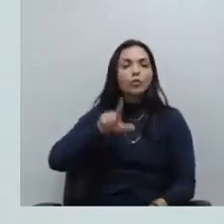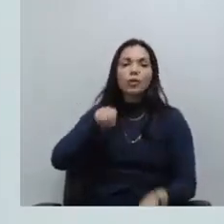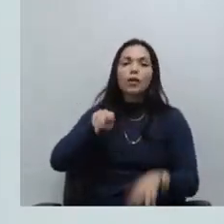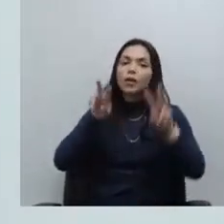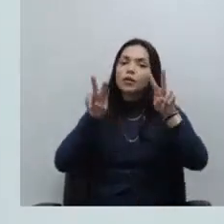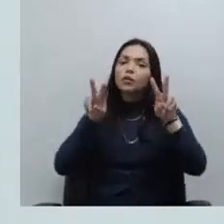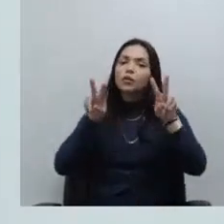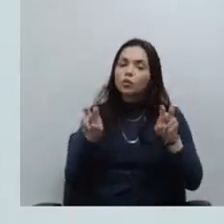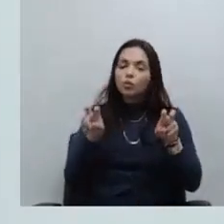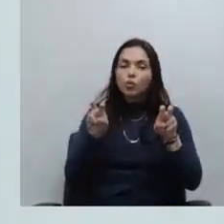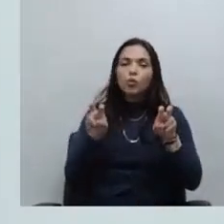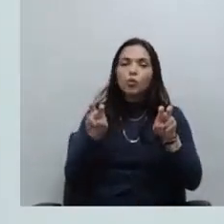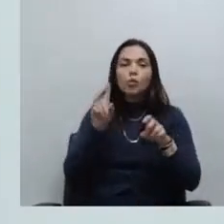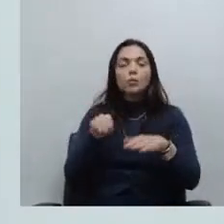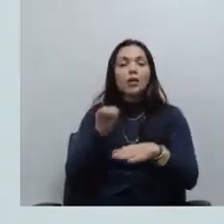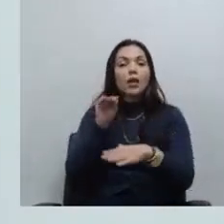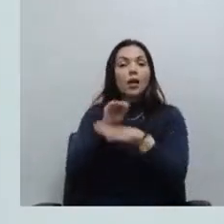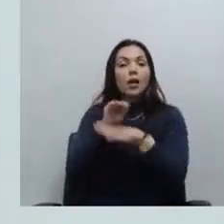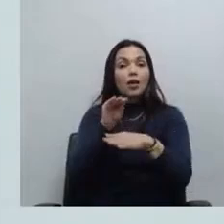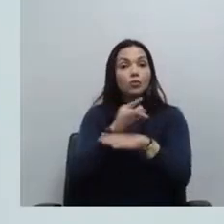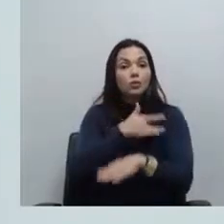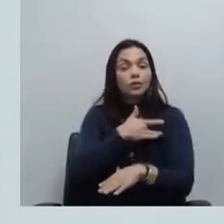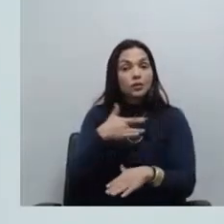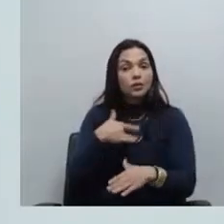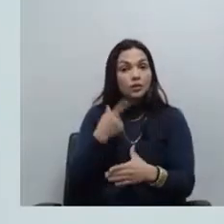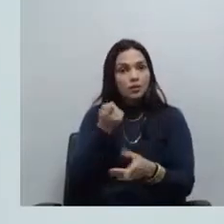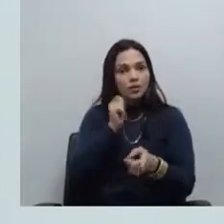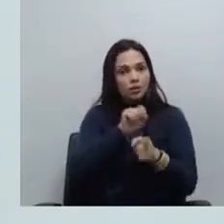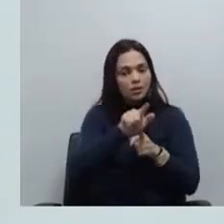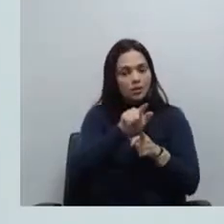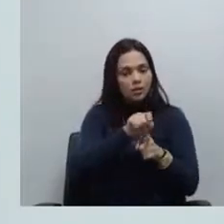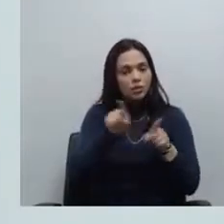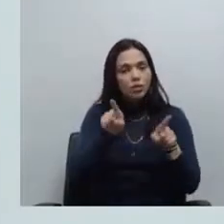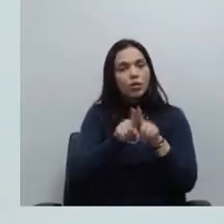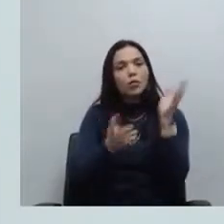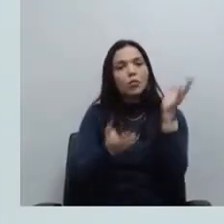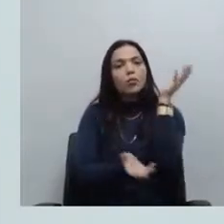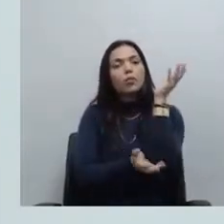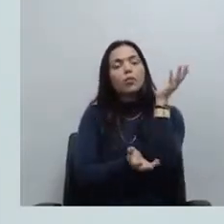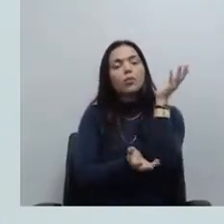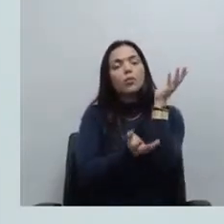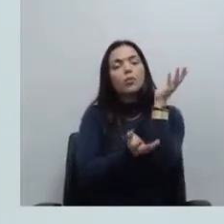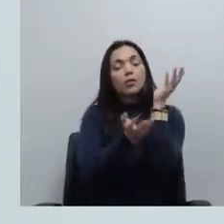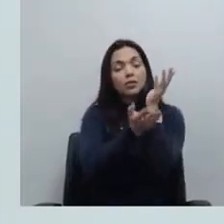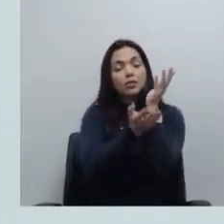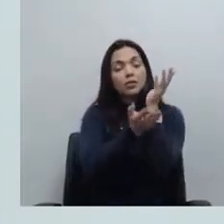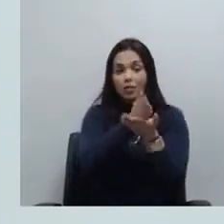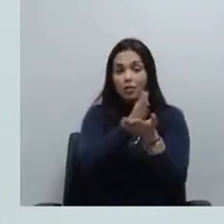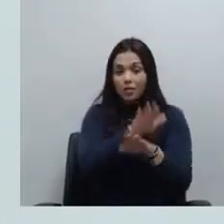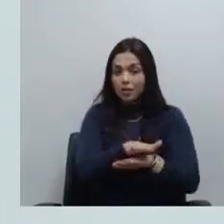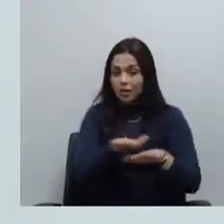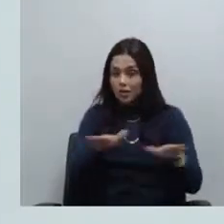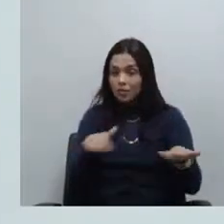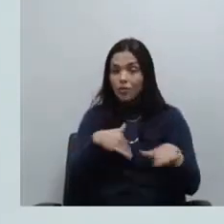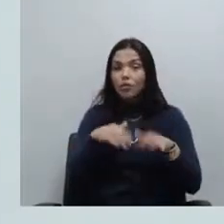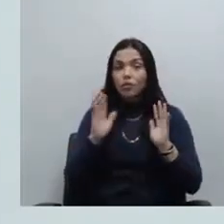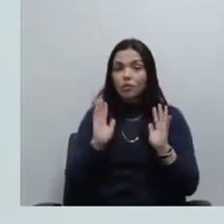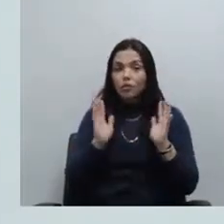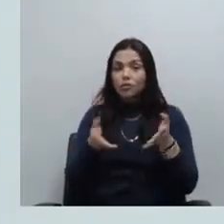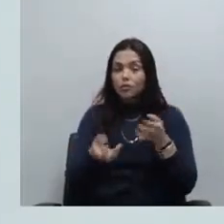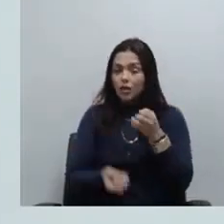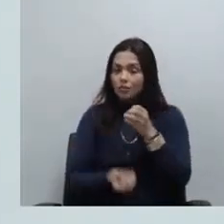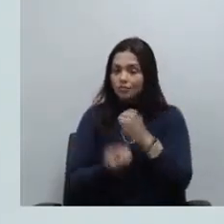envolvendo o auxílio saúde as questões da desburocratização do auxílio saúde eu acho que até salvo melhor já foram inclusive